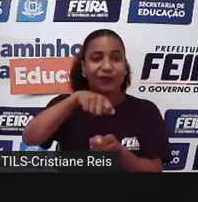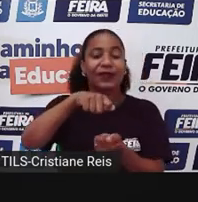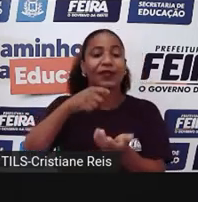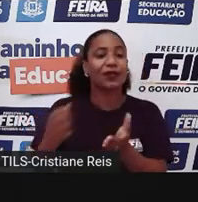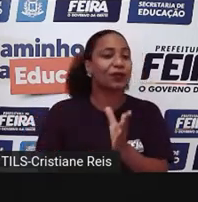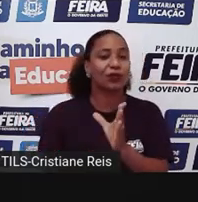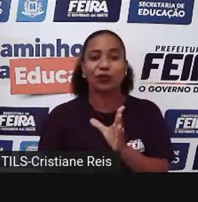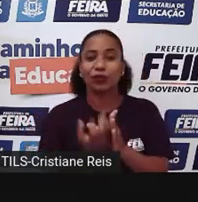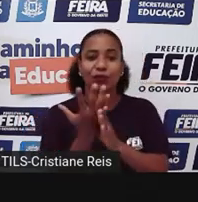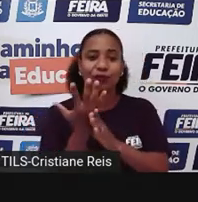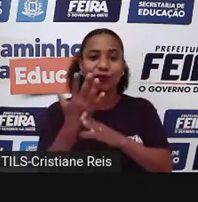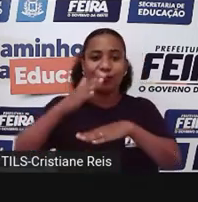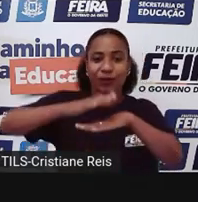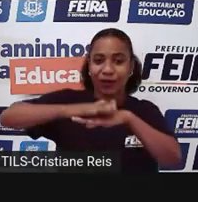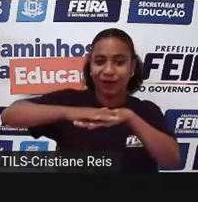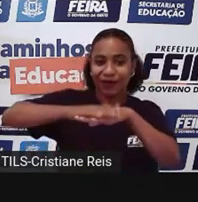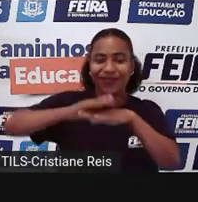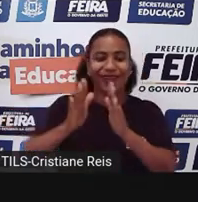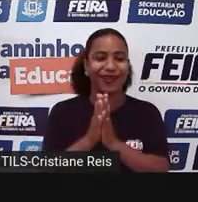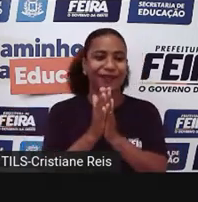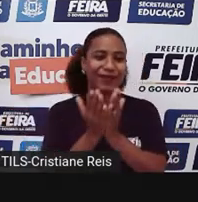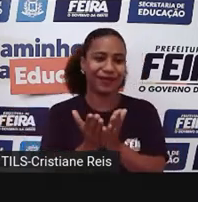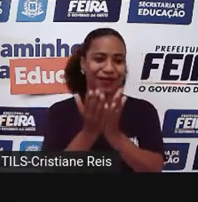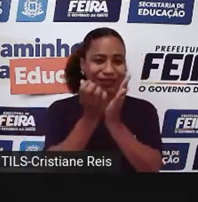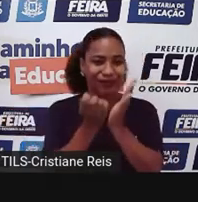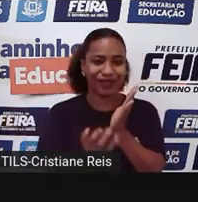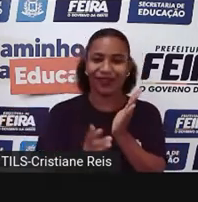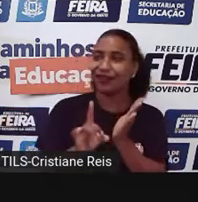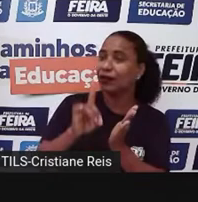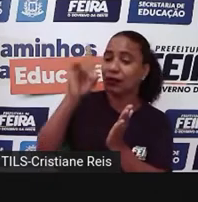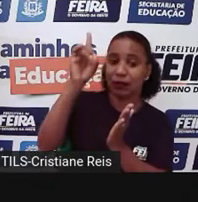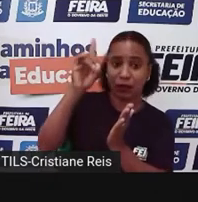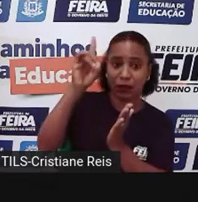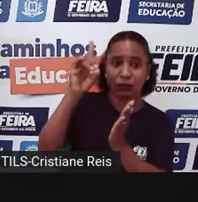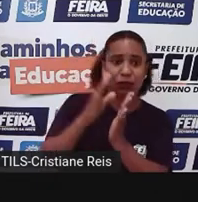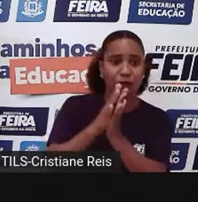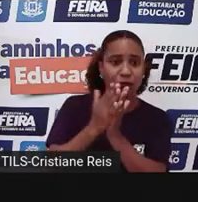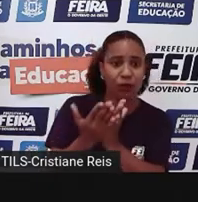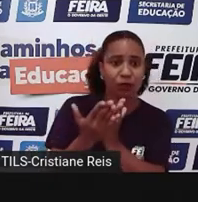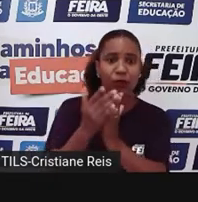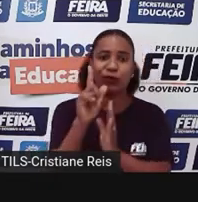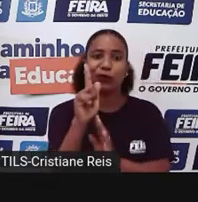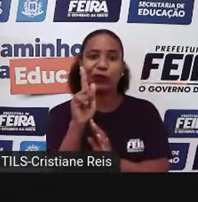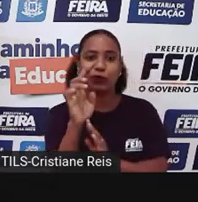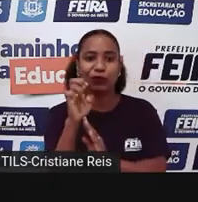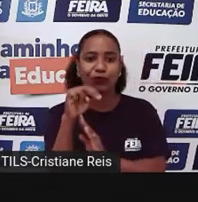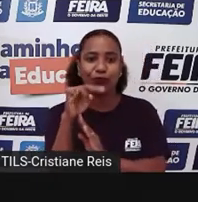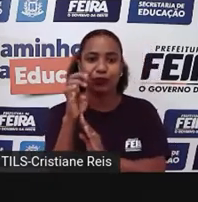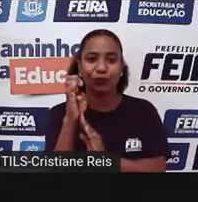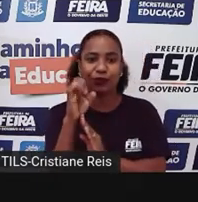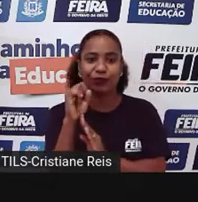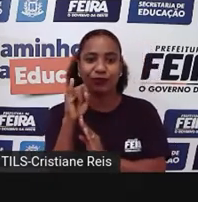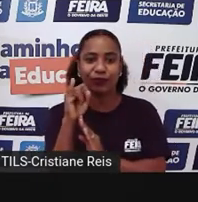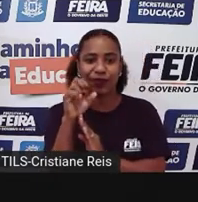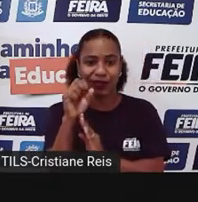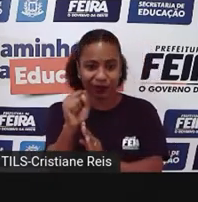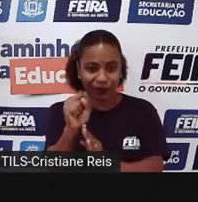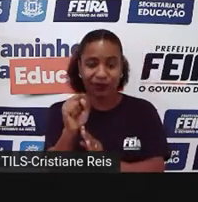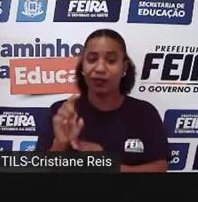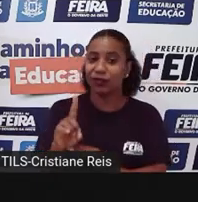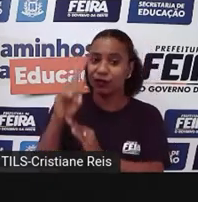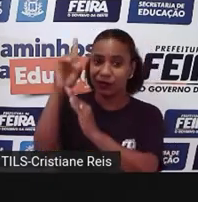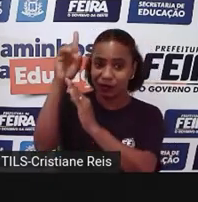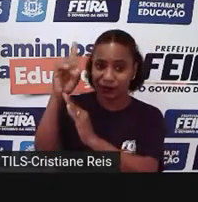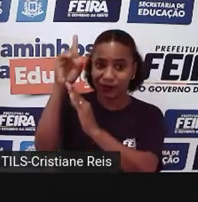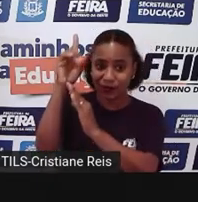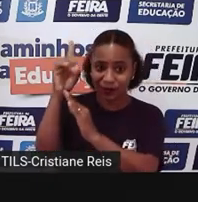partir da palavra de Deus, né? É o primeiro livro que aparece na Bíblia, que é Gênesis, que diz assim, né? Deus é o